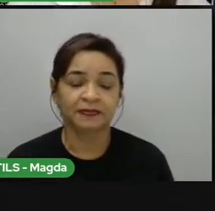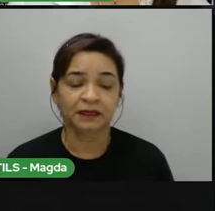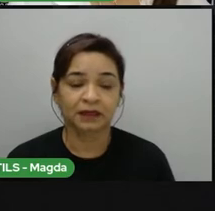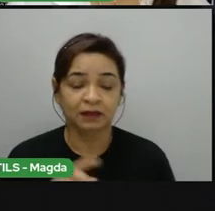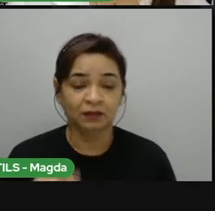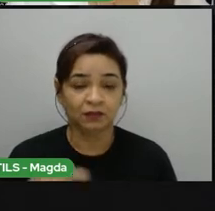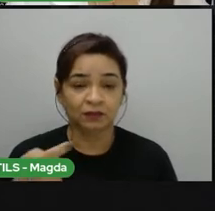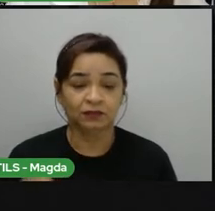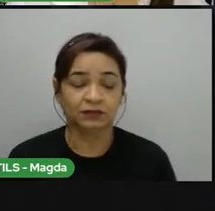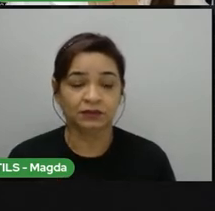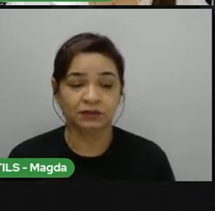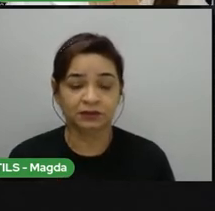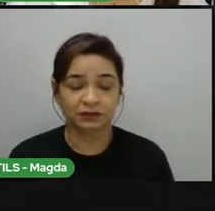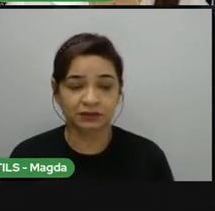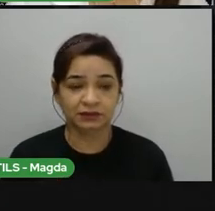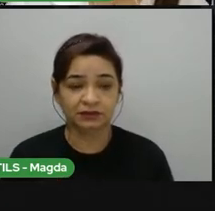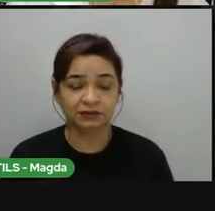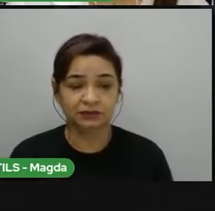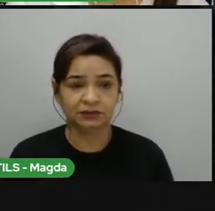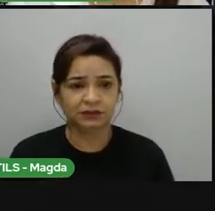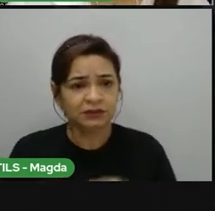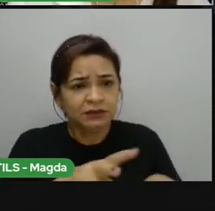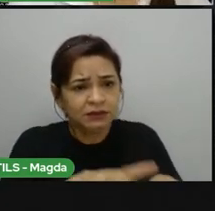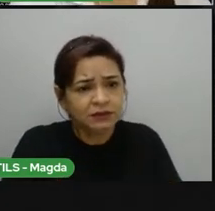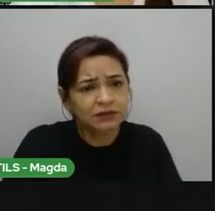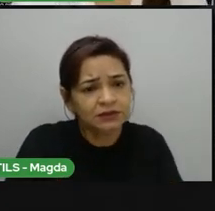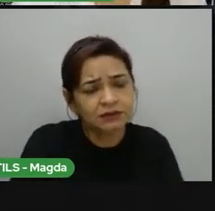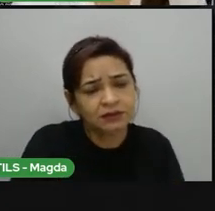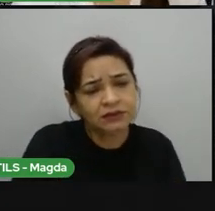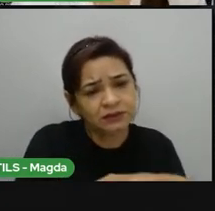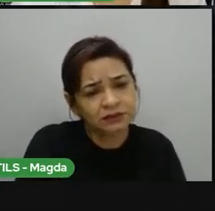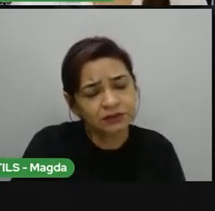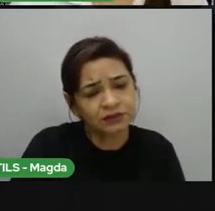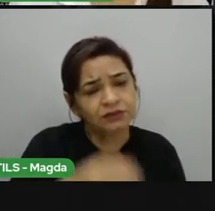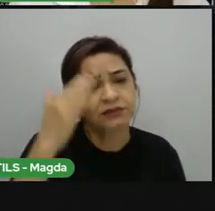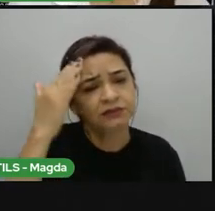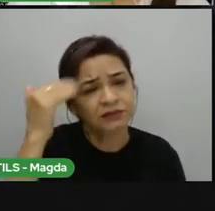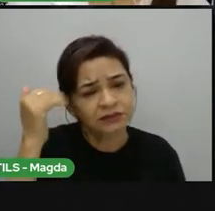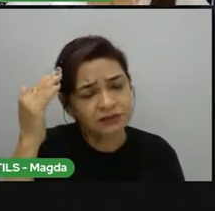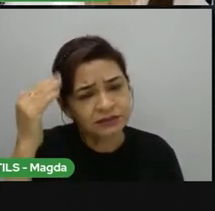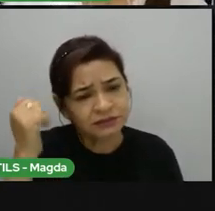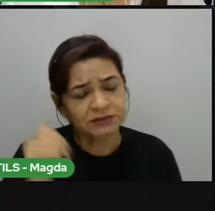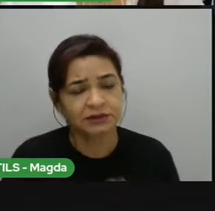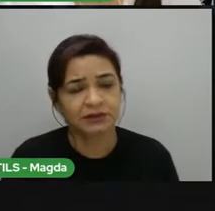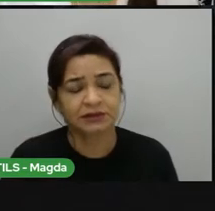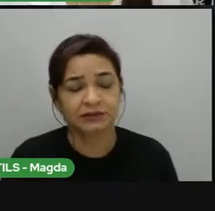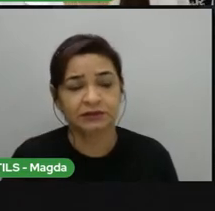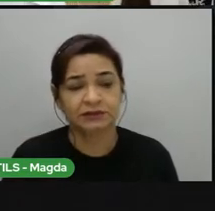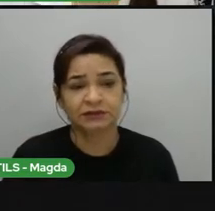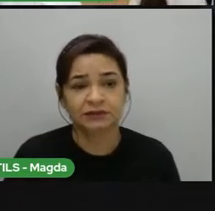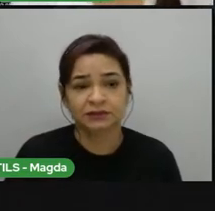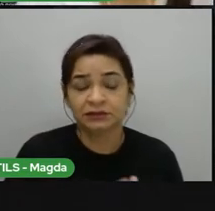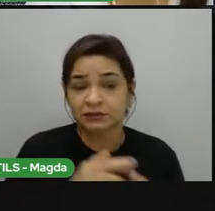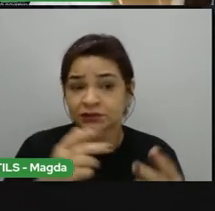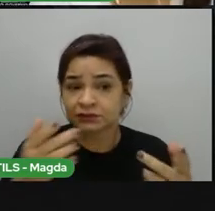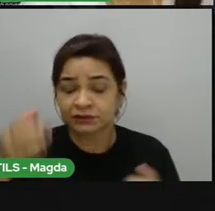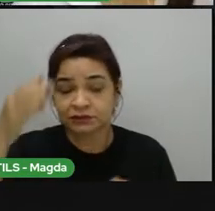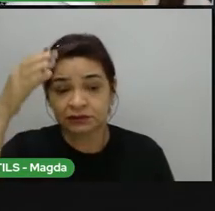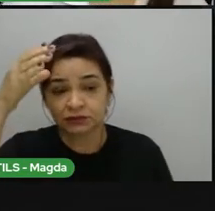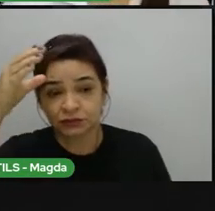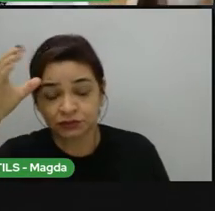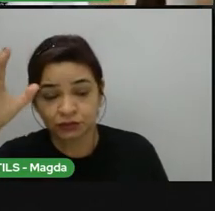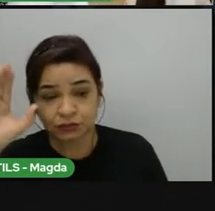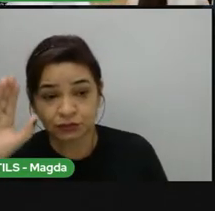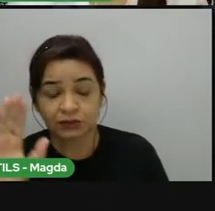outra coisa que eu coloquei aqui. A agricultura. A gente sabe que, para muitas culturas, né? Para